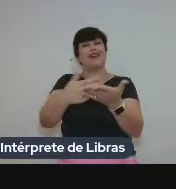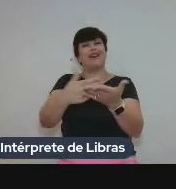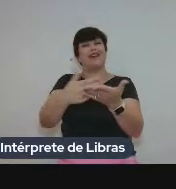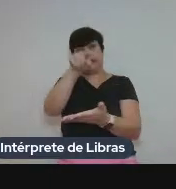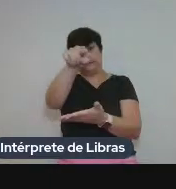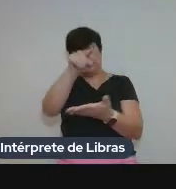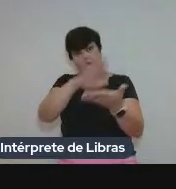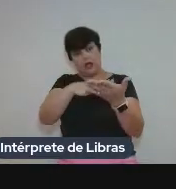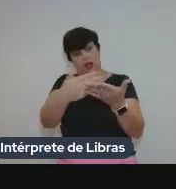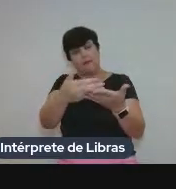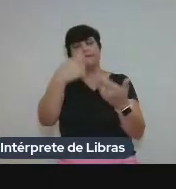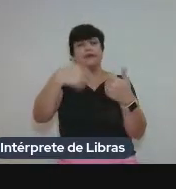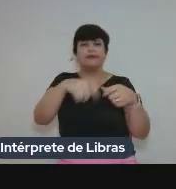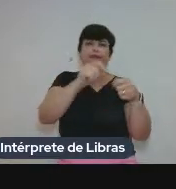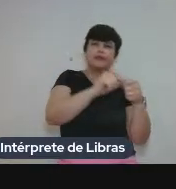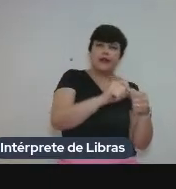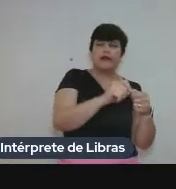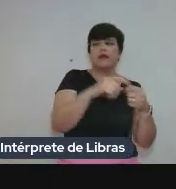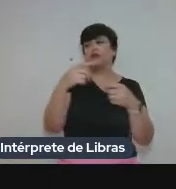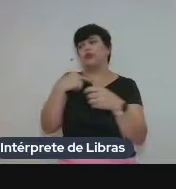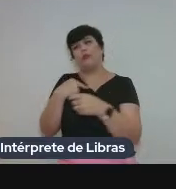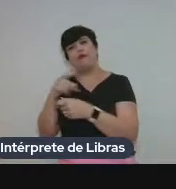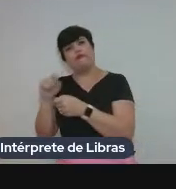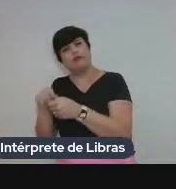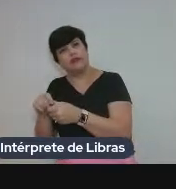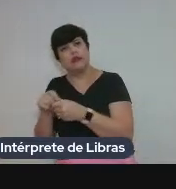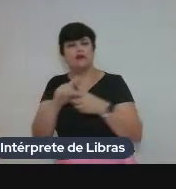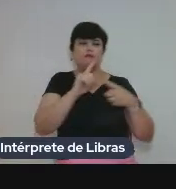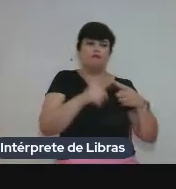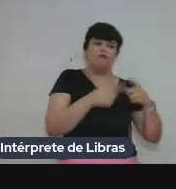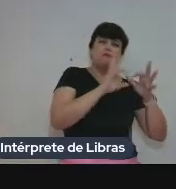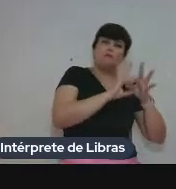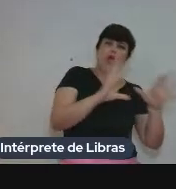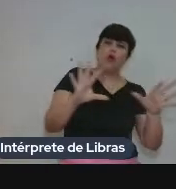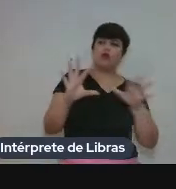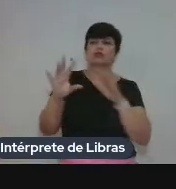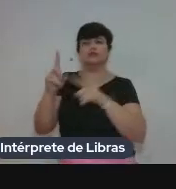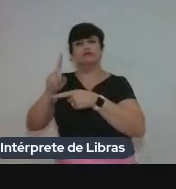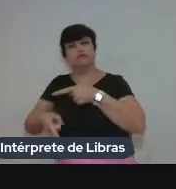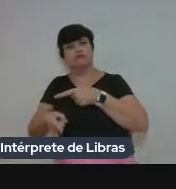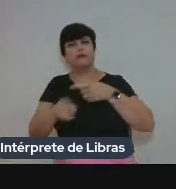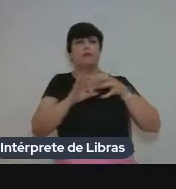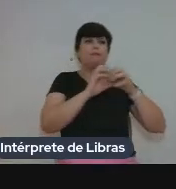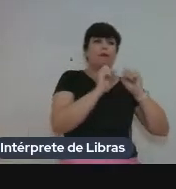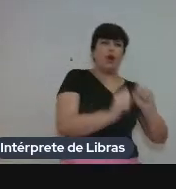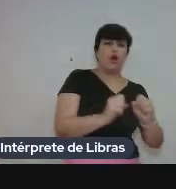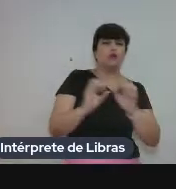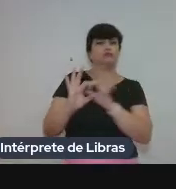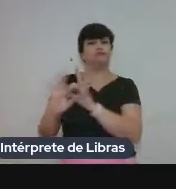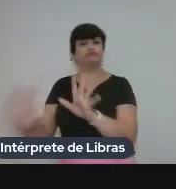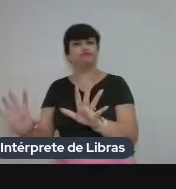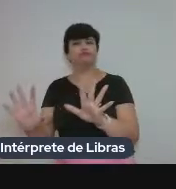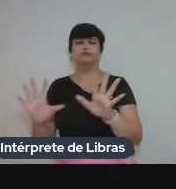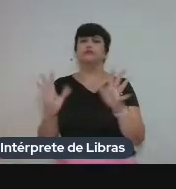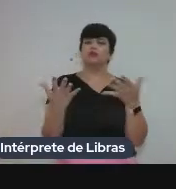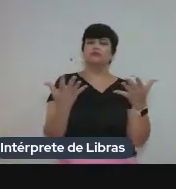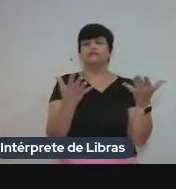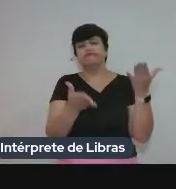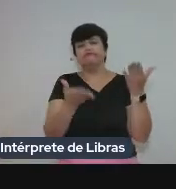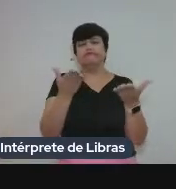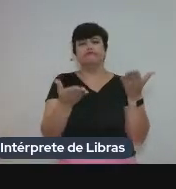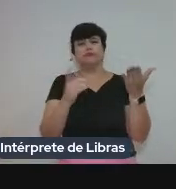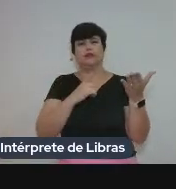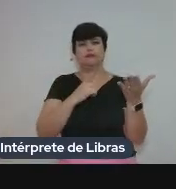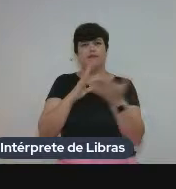interessa e deve fazer aquilo, não deve fazer isso. Então, já mostrou alguns comportamentos do próprio gênero, né? Aí,